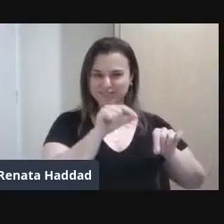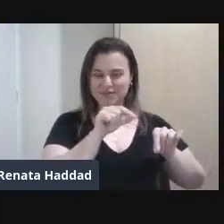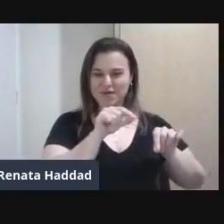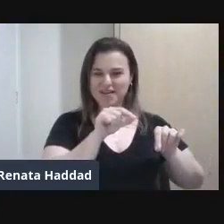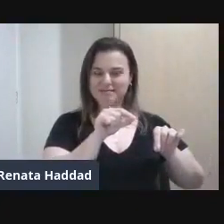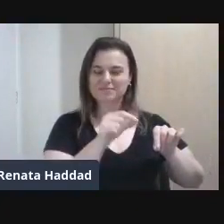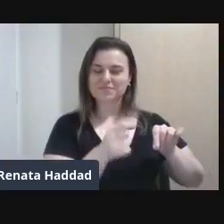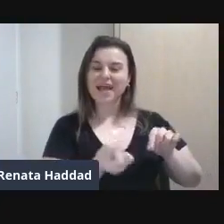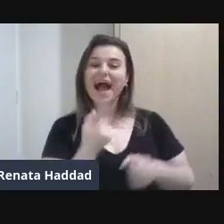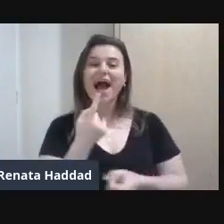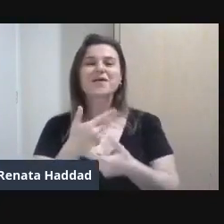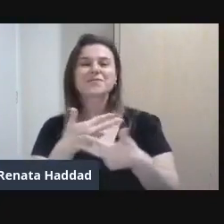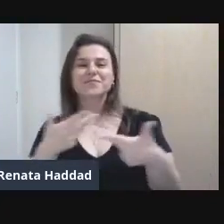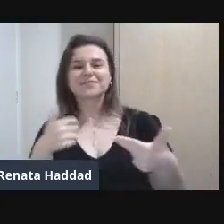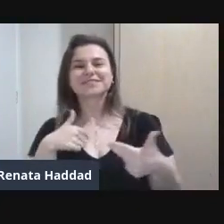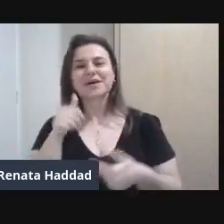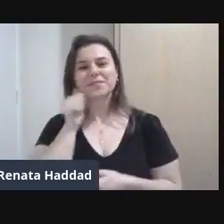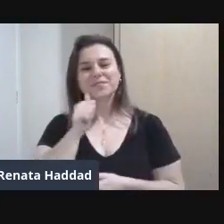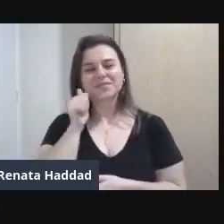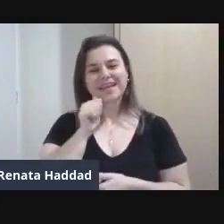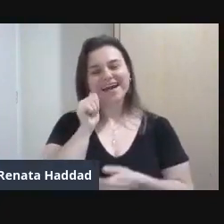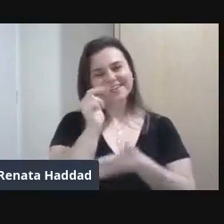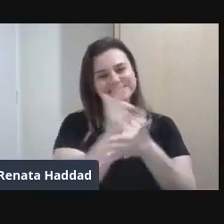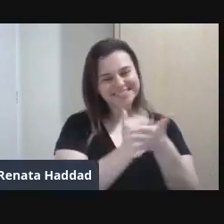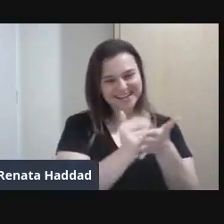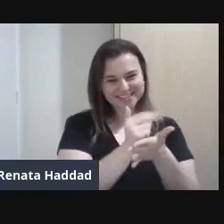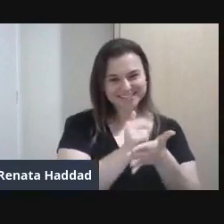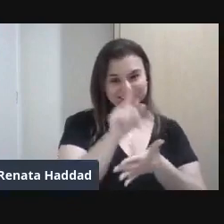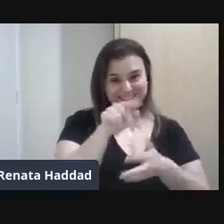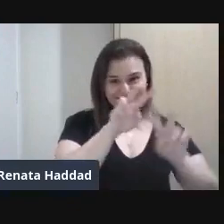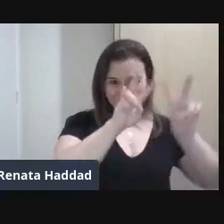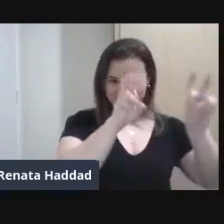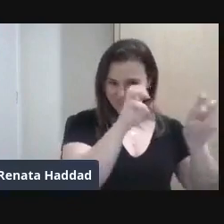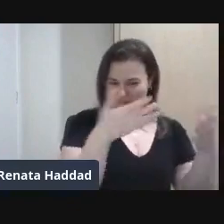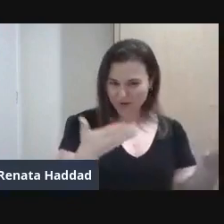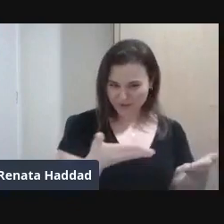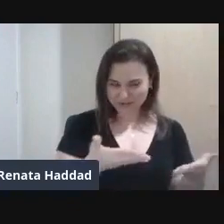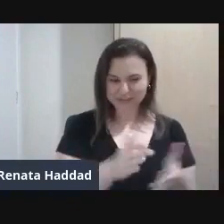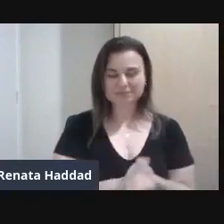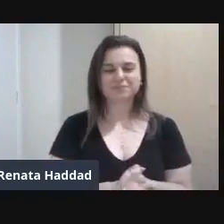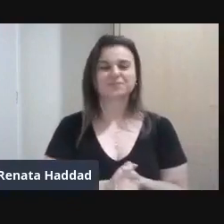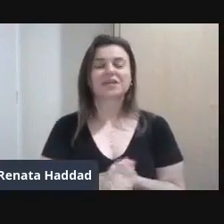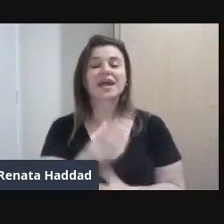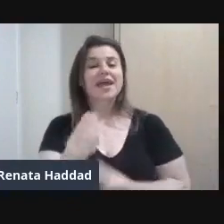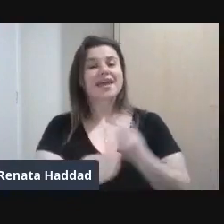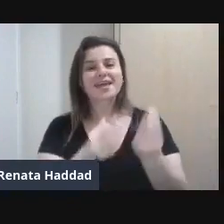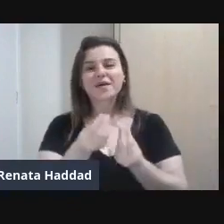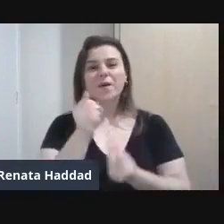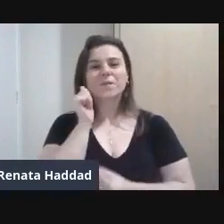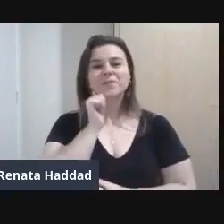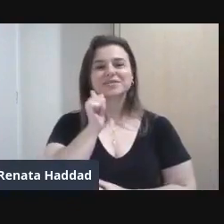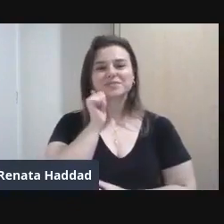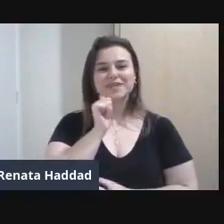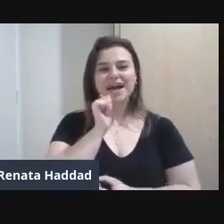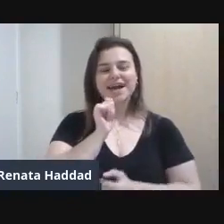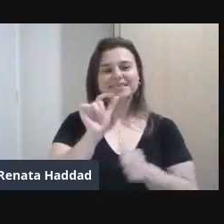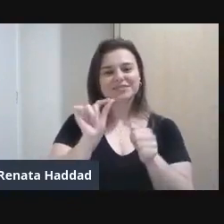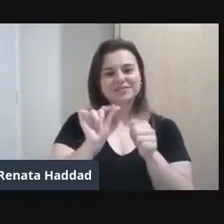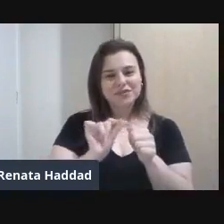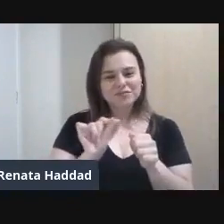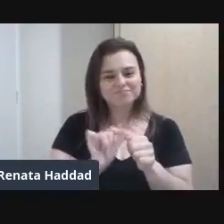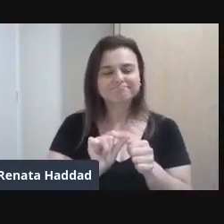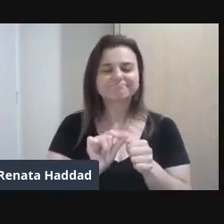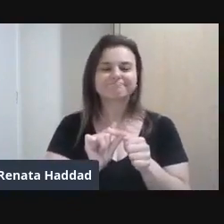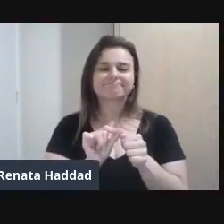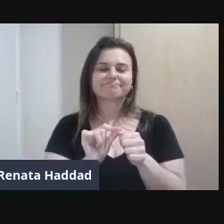mulheres artistas Que é o tema da nossa live E como que essas mulheres vão produzindo E vão trazendo